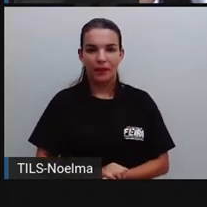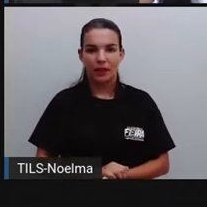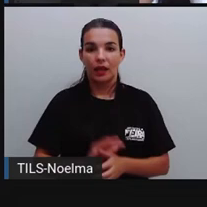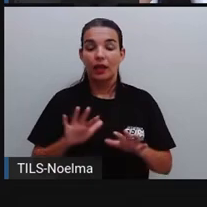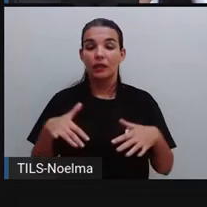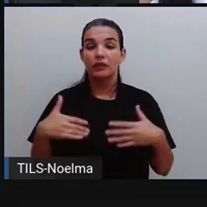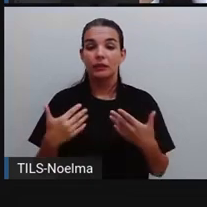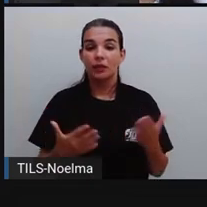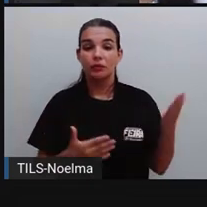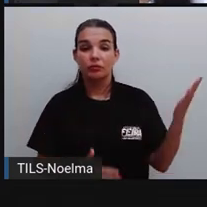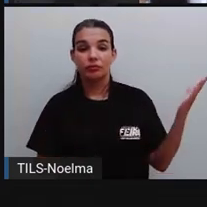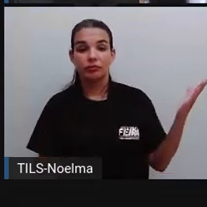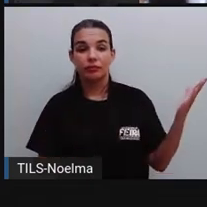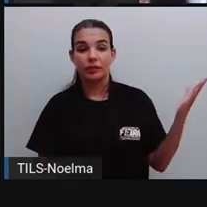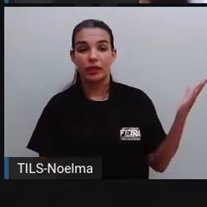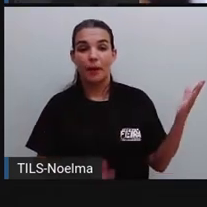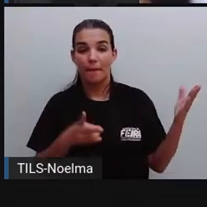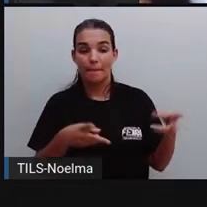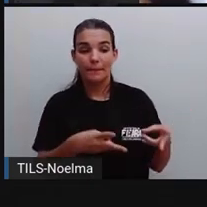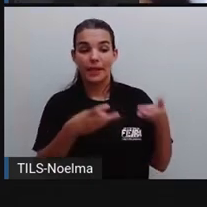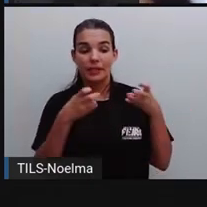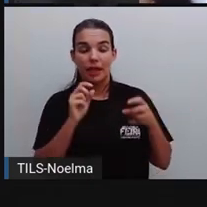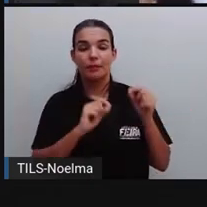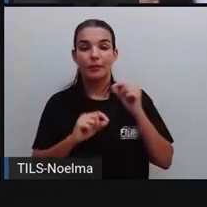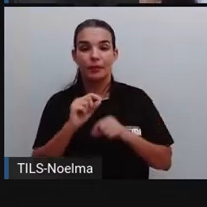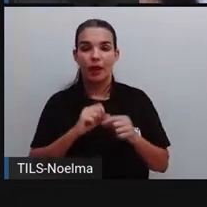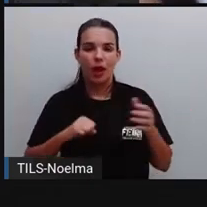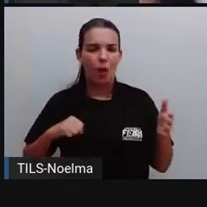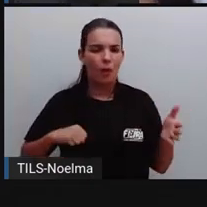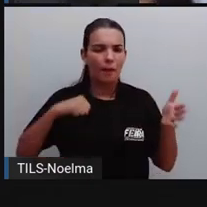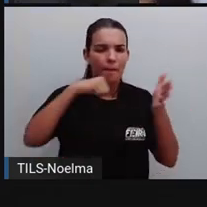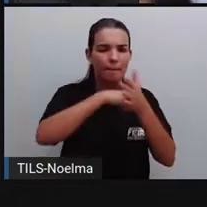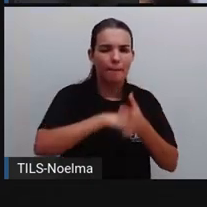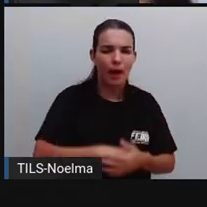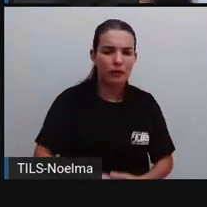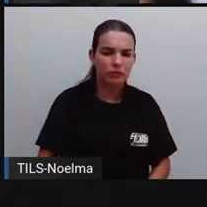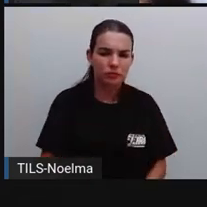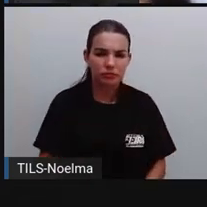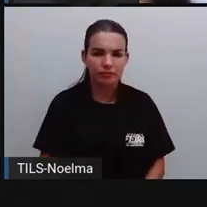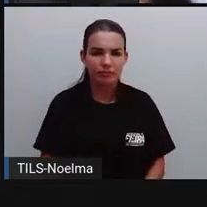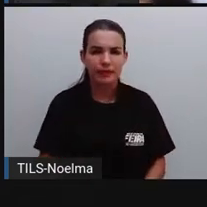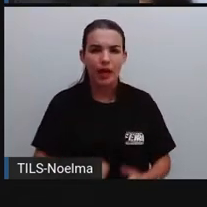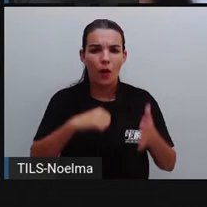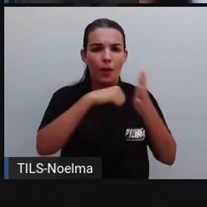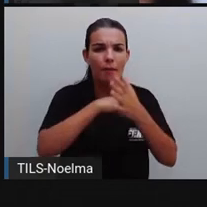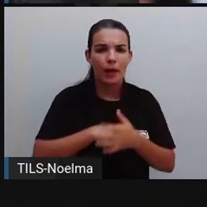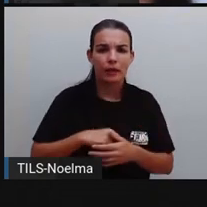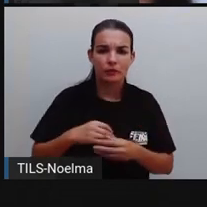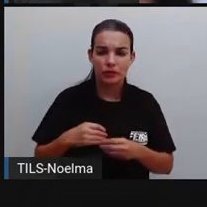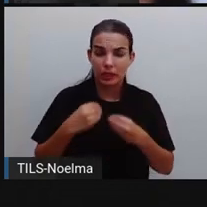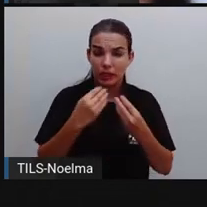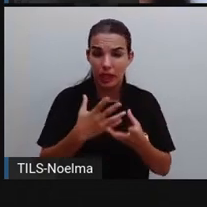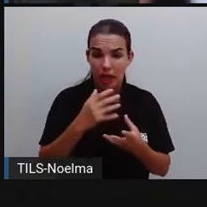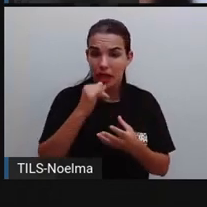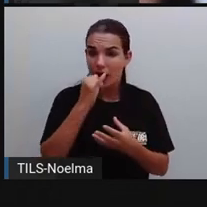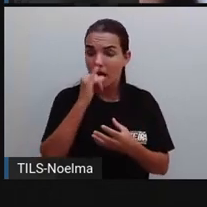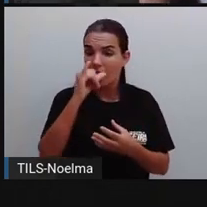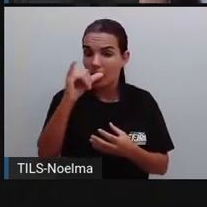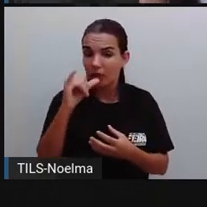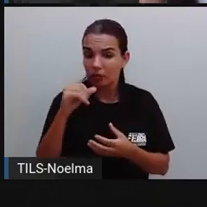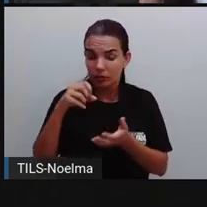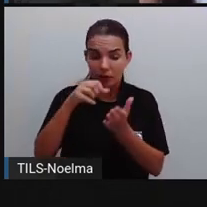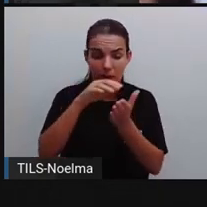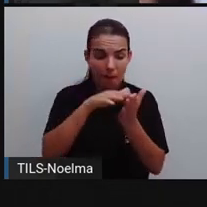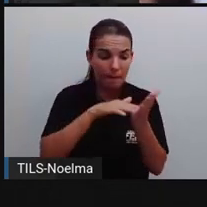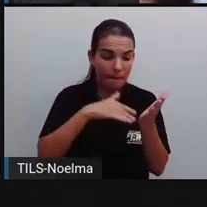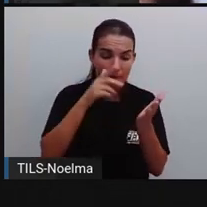E aí, que a gente percebe em relação a essa utilização da energia? O impacto promovido na conta de luz